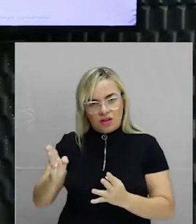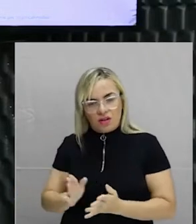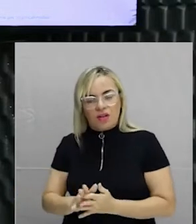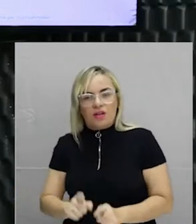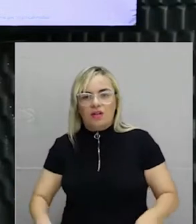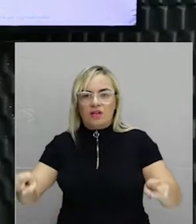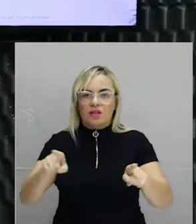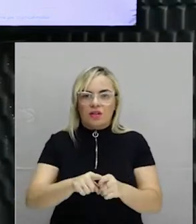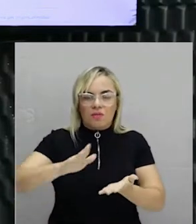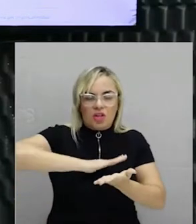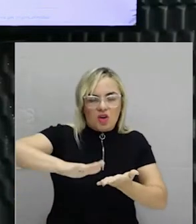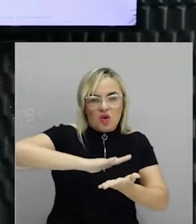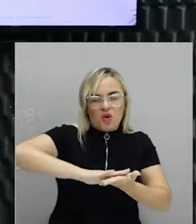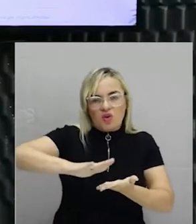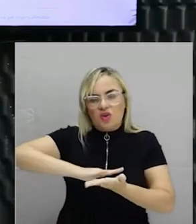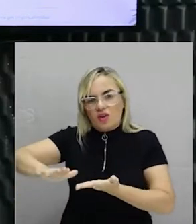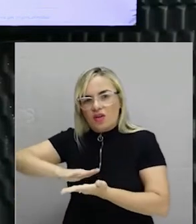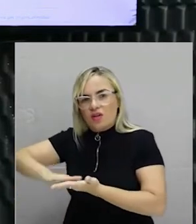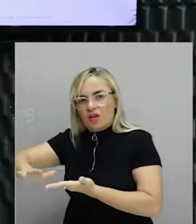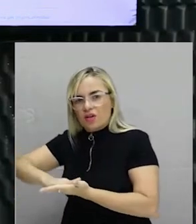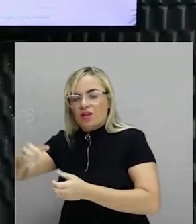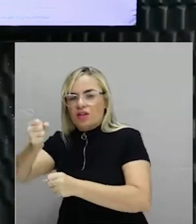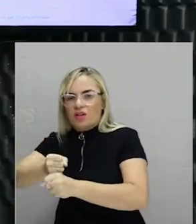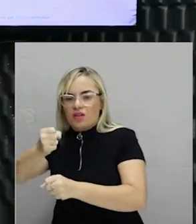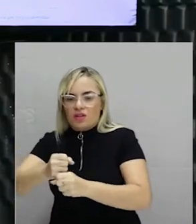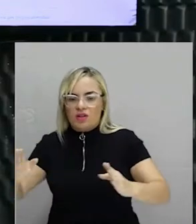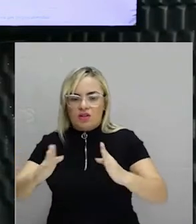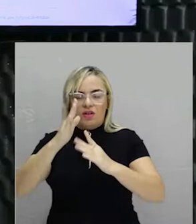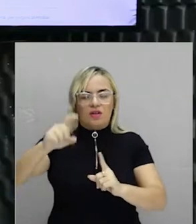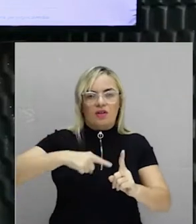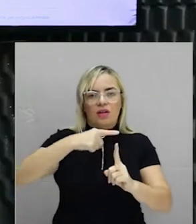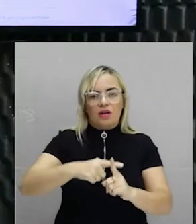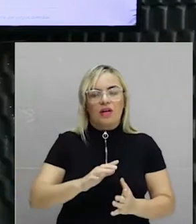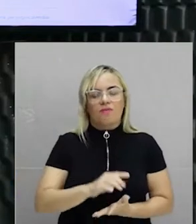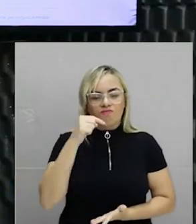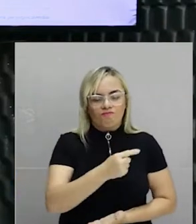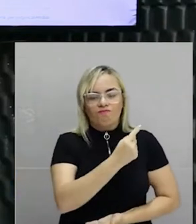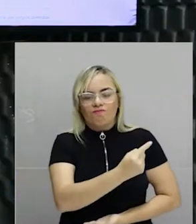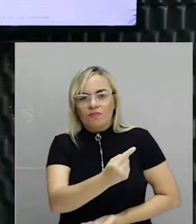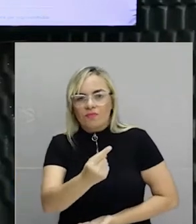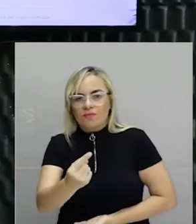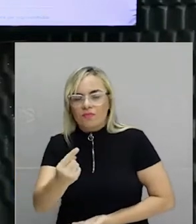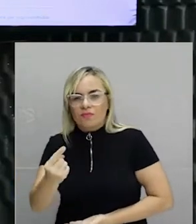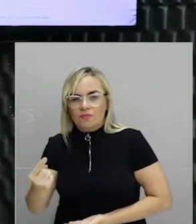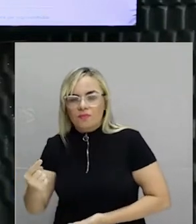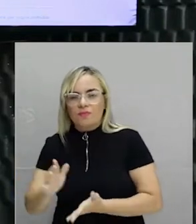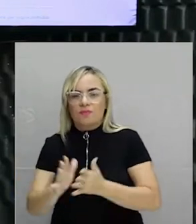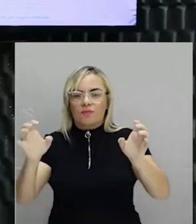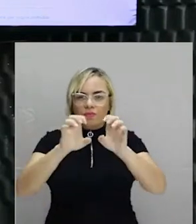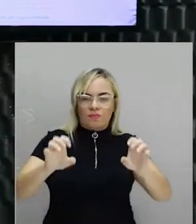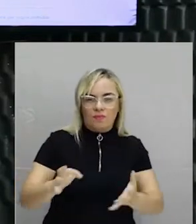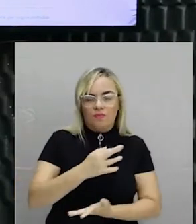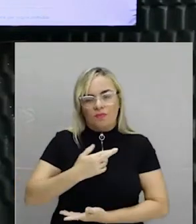religiosa a quem a igreja foi oferecida. Professor, eu não entendi. Cada igreja tem uma estrutura